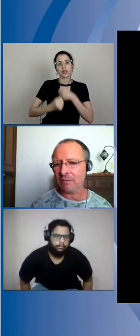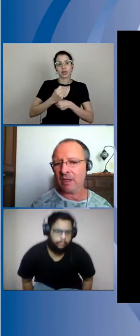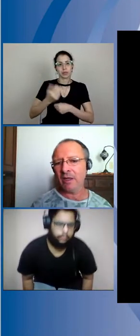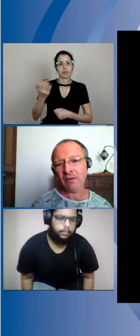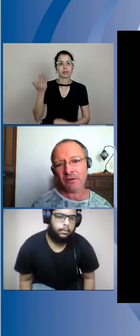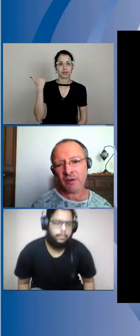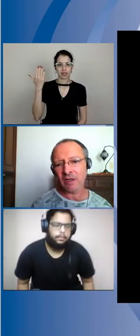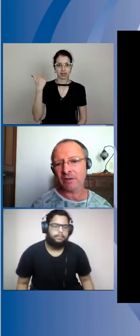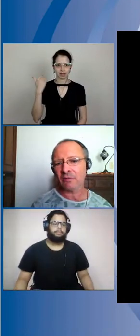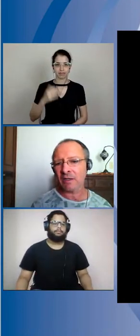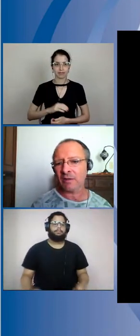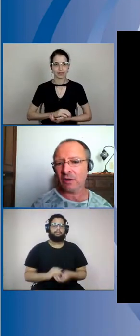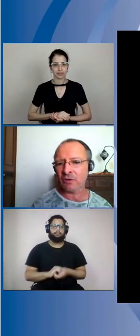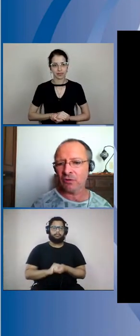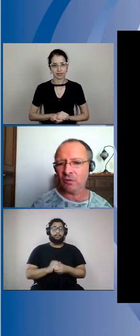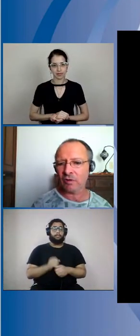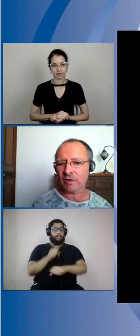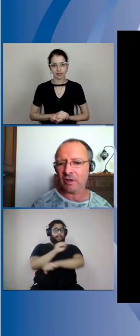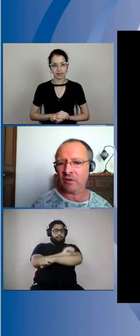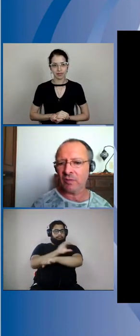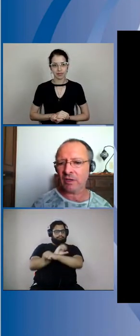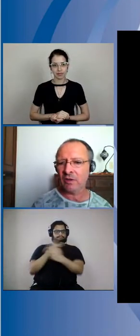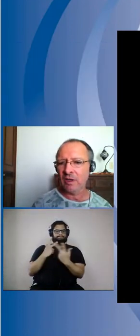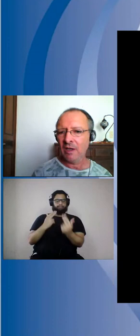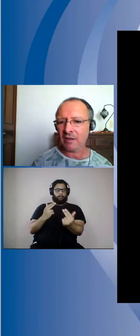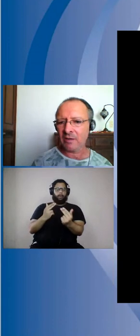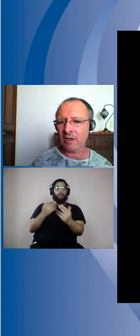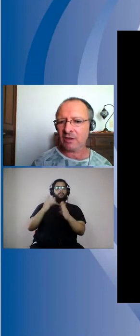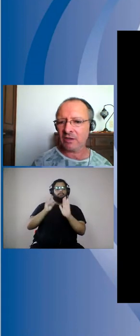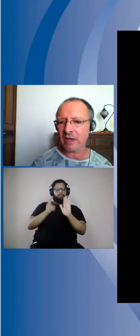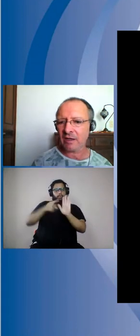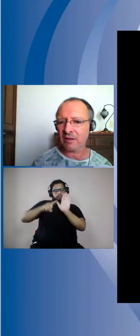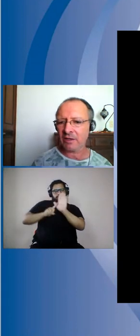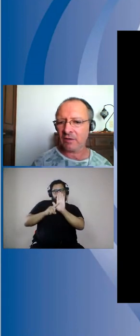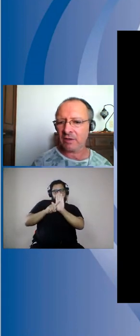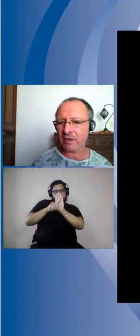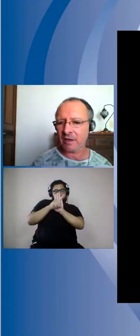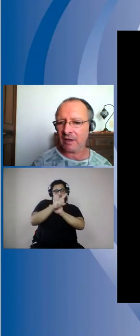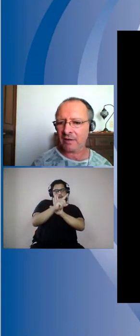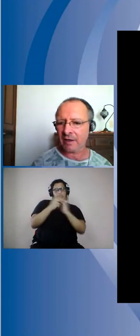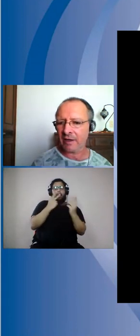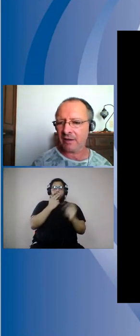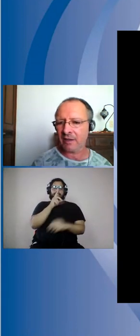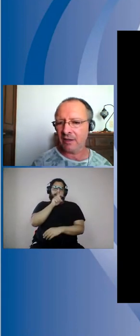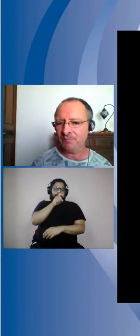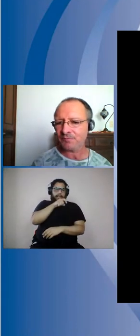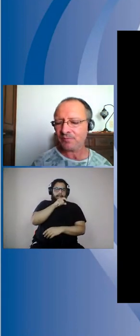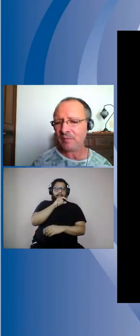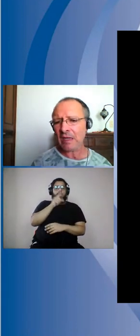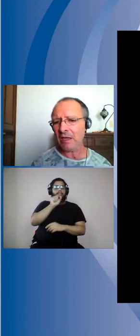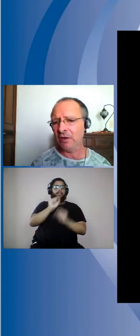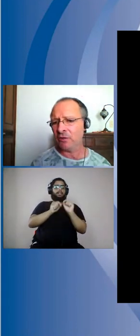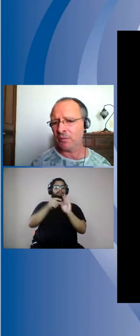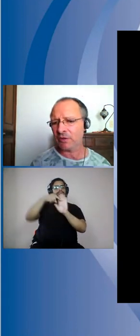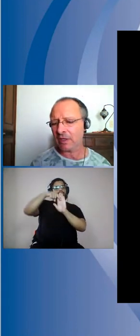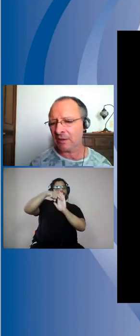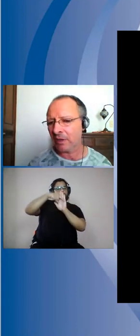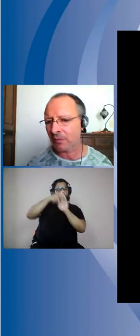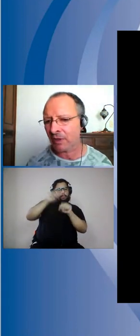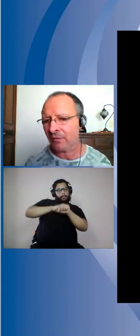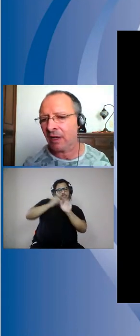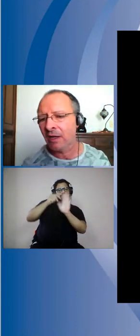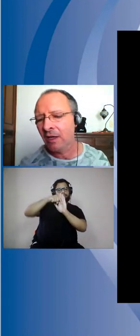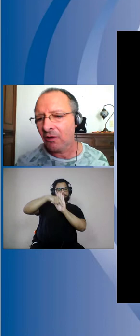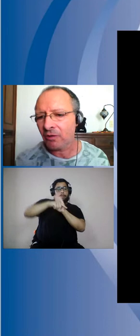São Carlos também não é diferente, São Carlos também continua com esse crescimento, a semelhança de Araras teve essa queda aqui, que nós vamos